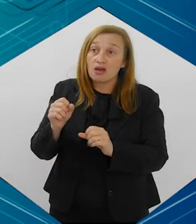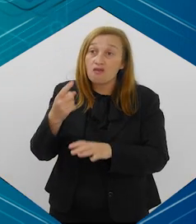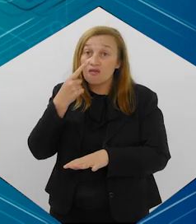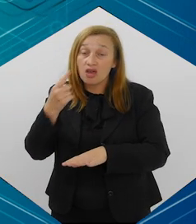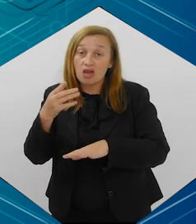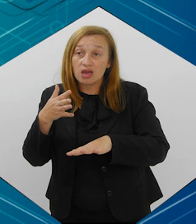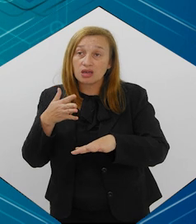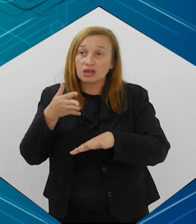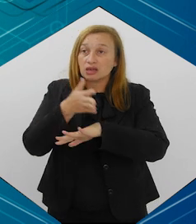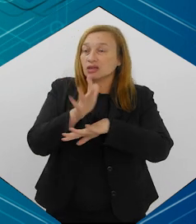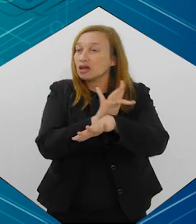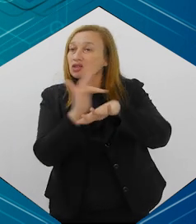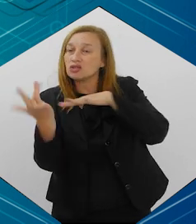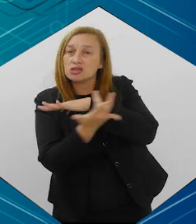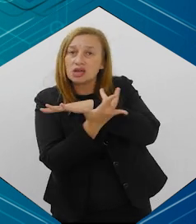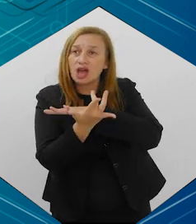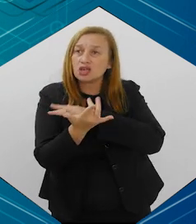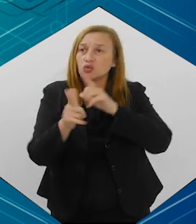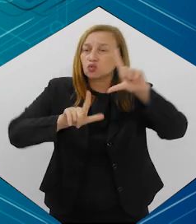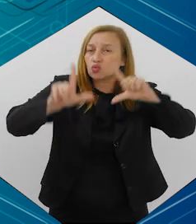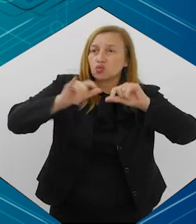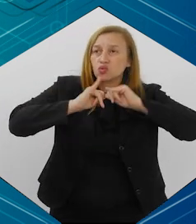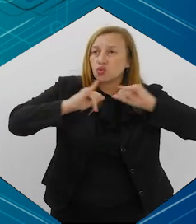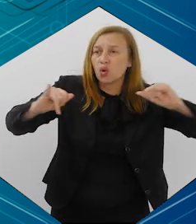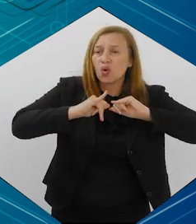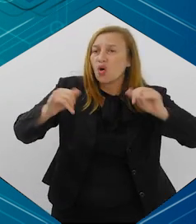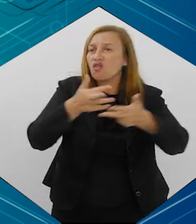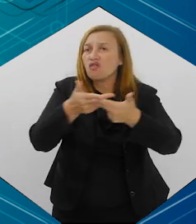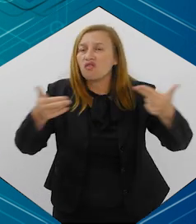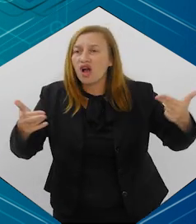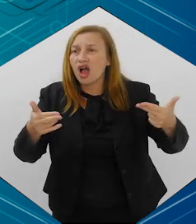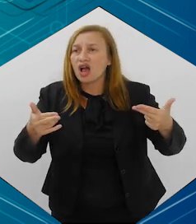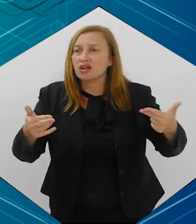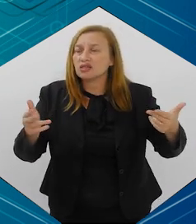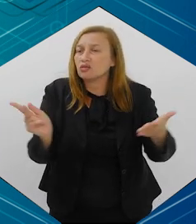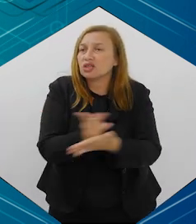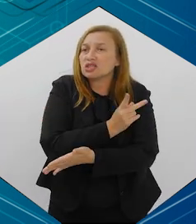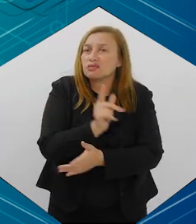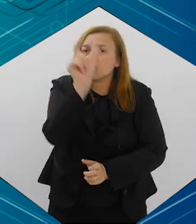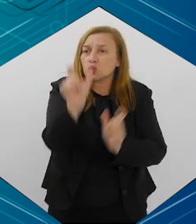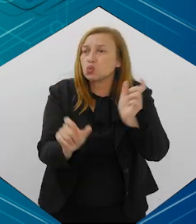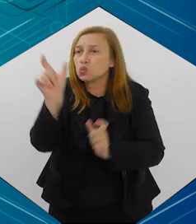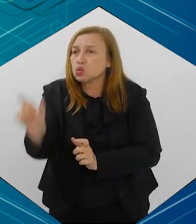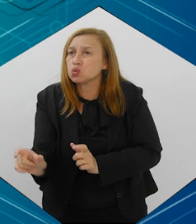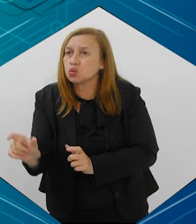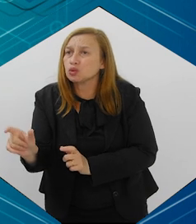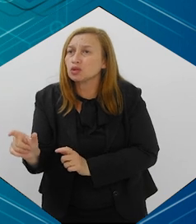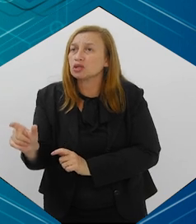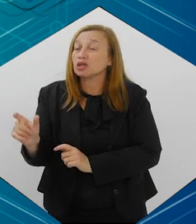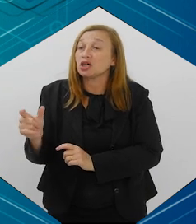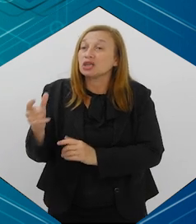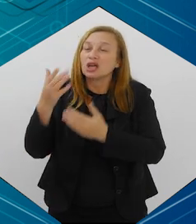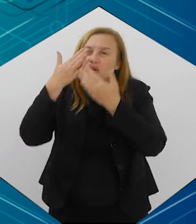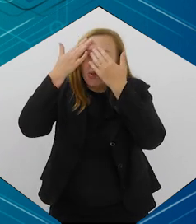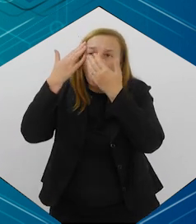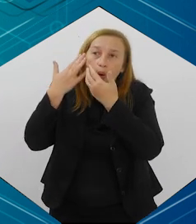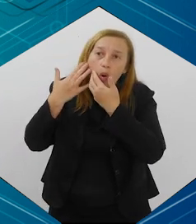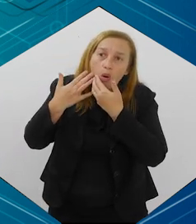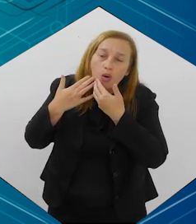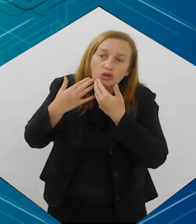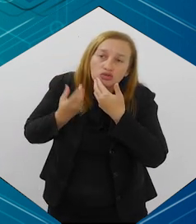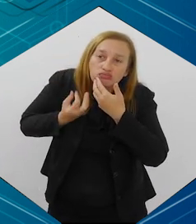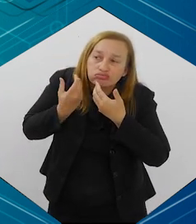Você entra nas redes sociais, você vê nos jornais, tem vários casos de pessoas que estão com o rosto